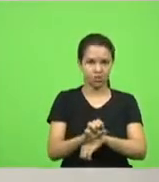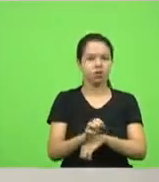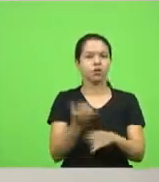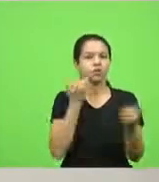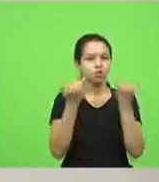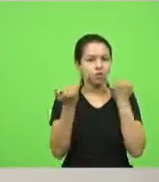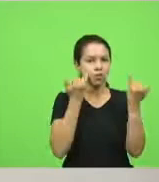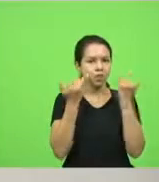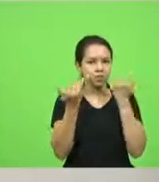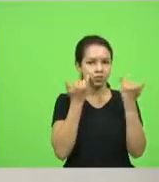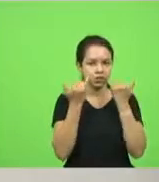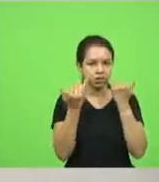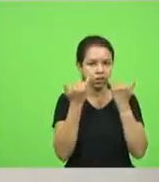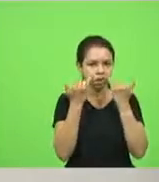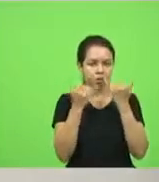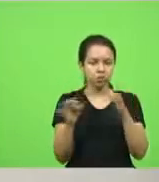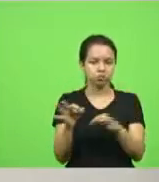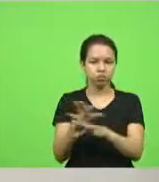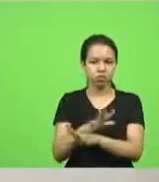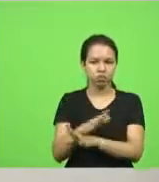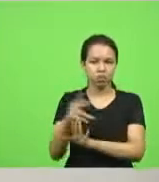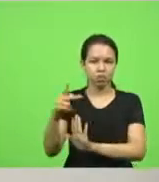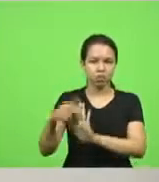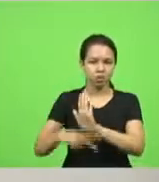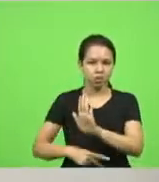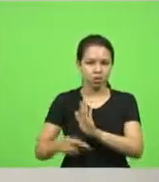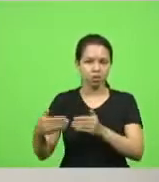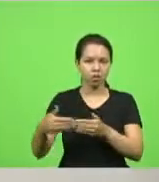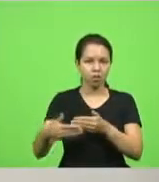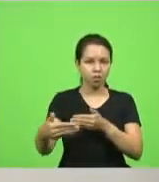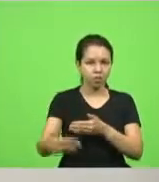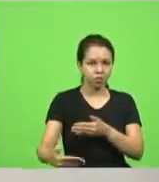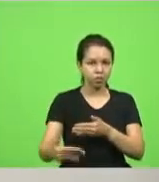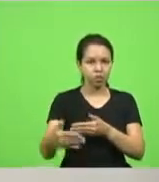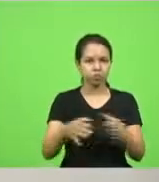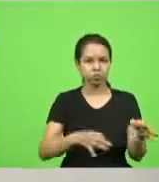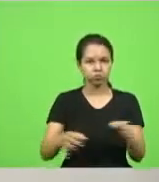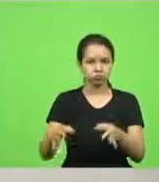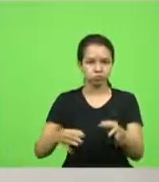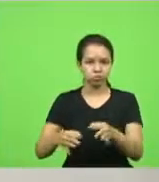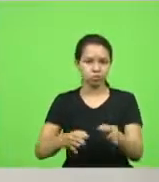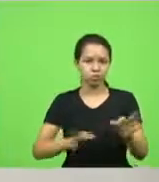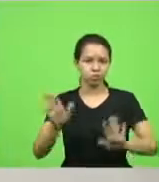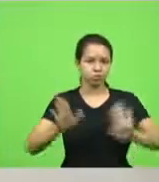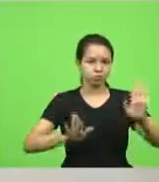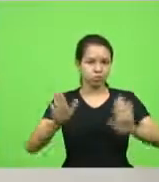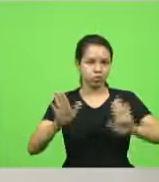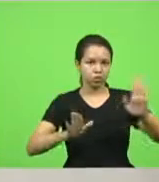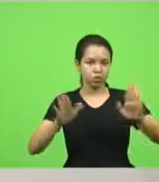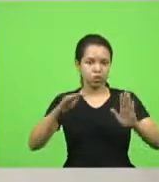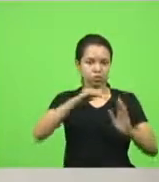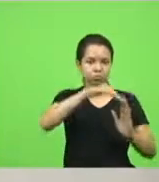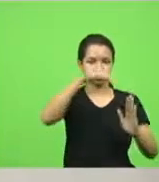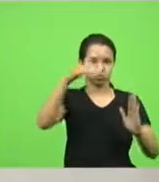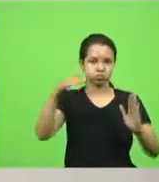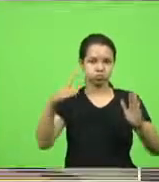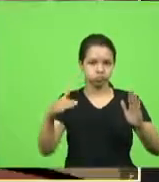finalização dos projetos e início do procedimento licitatório da cobertura de quadras. Em discussão.